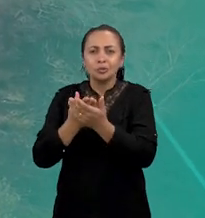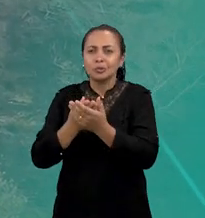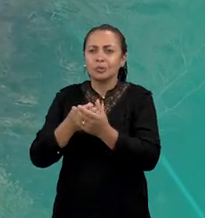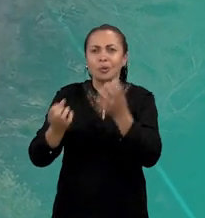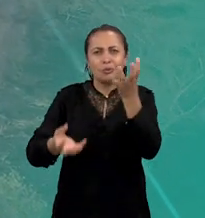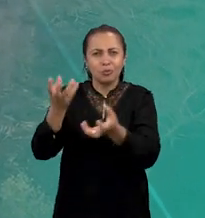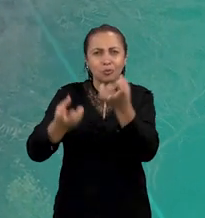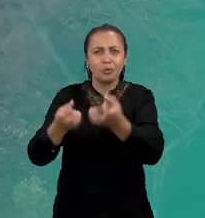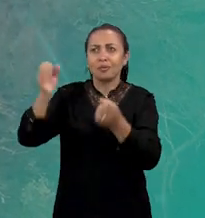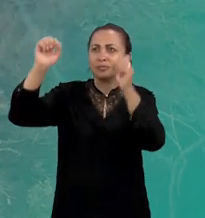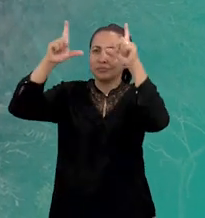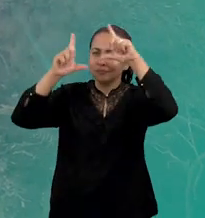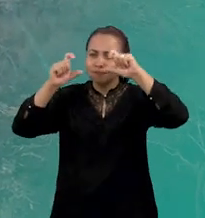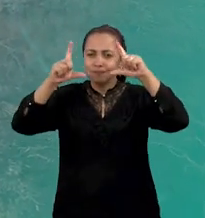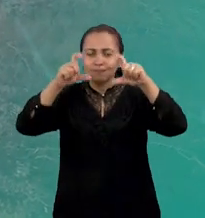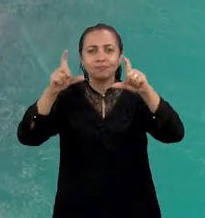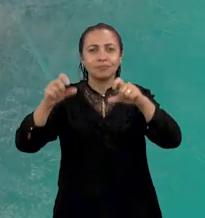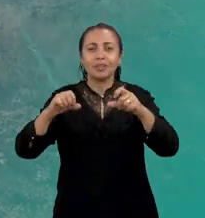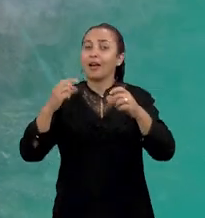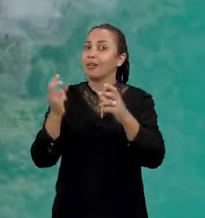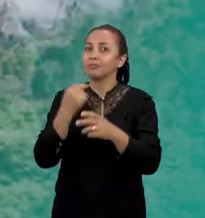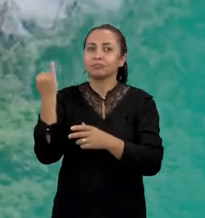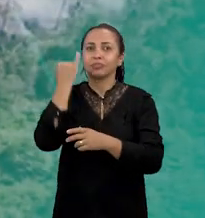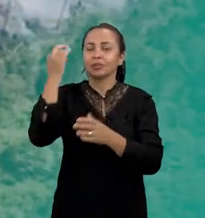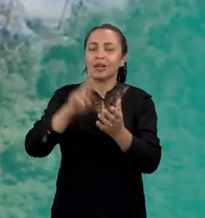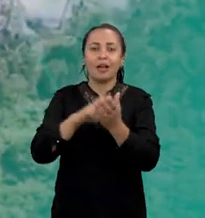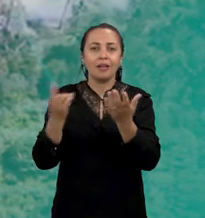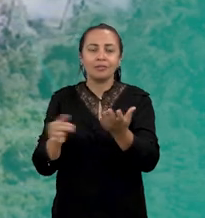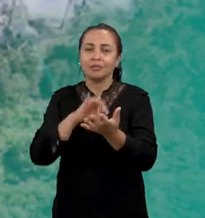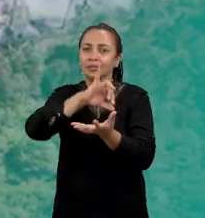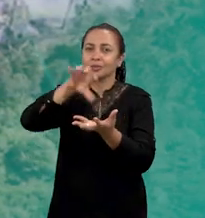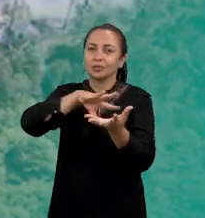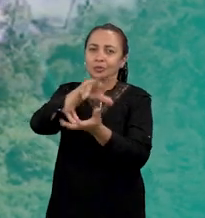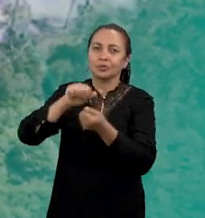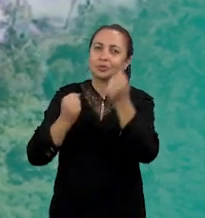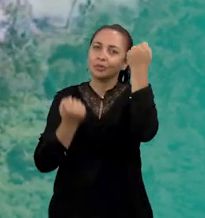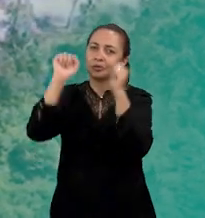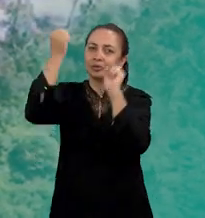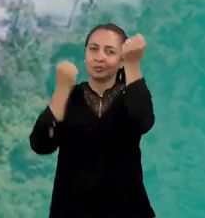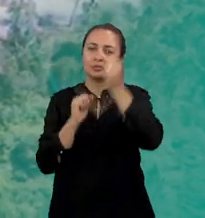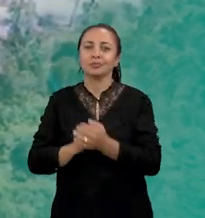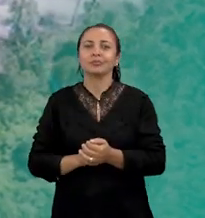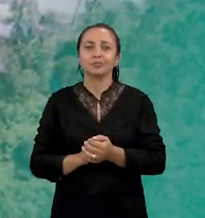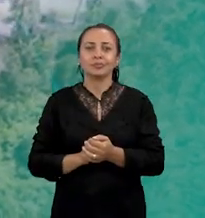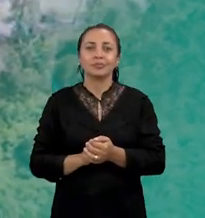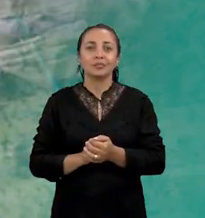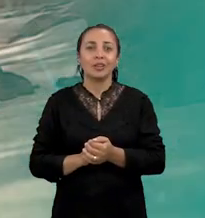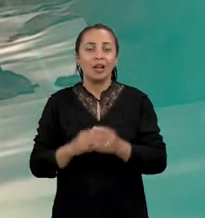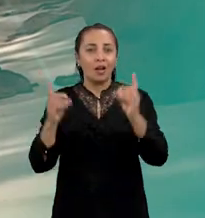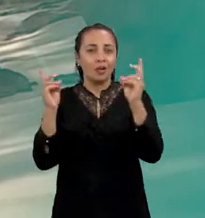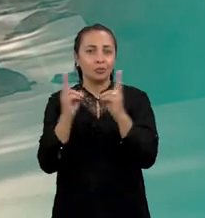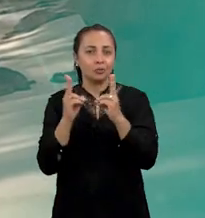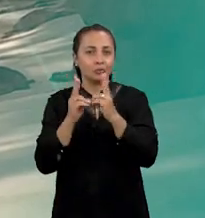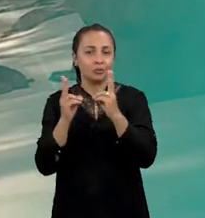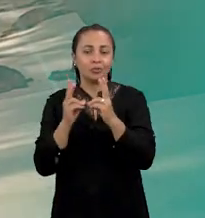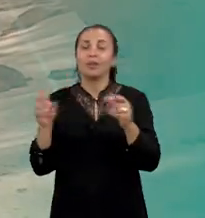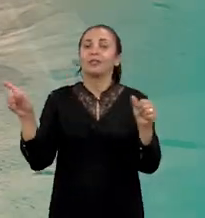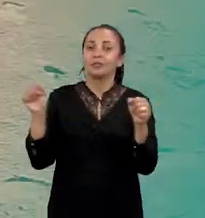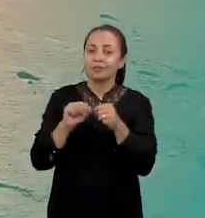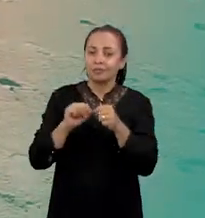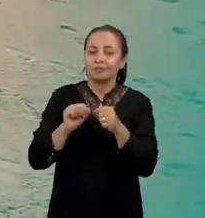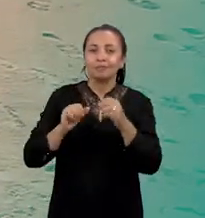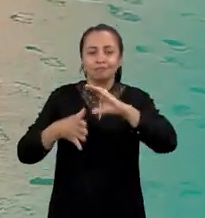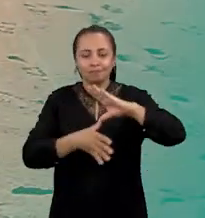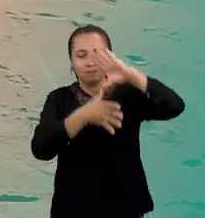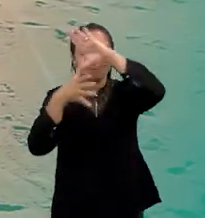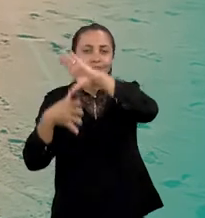incêndios a partir de imagens é destaque em uma das mais importantes revistas internacionais da área industrial. A Universidade Federal do